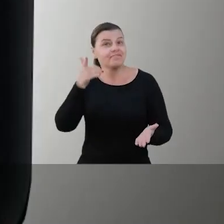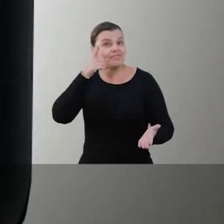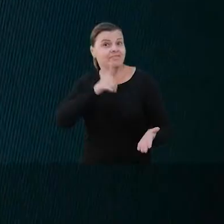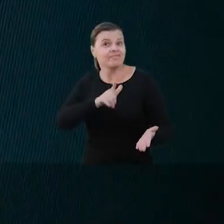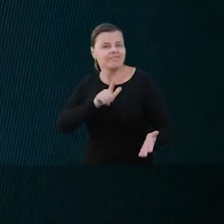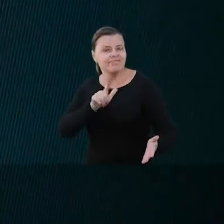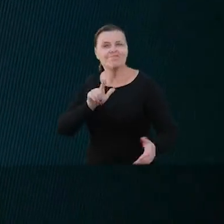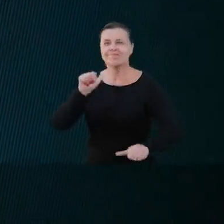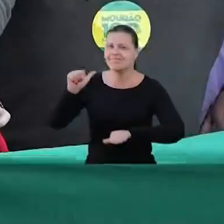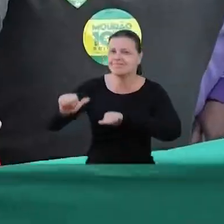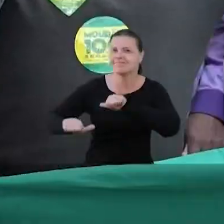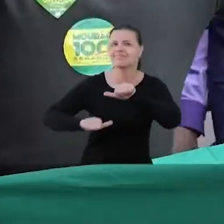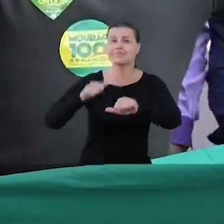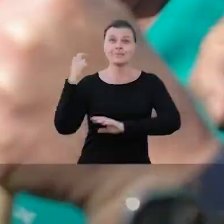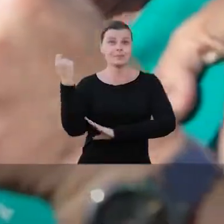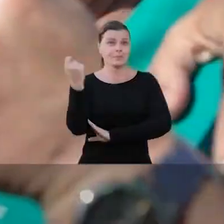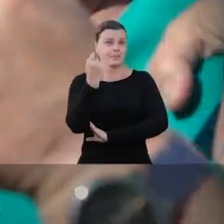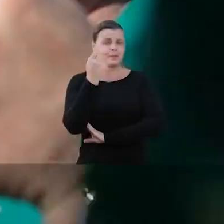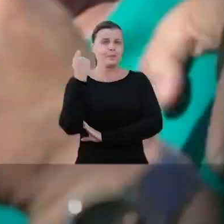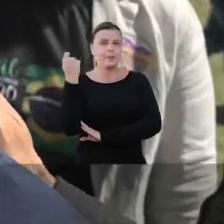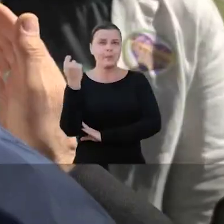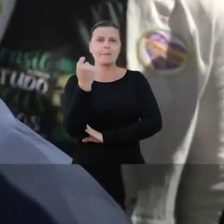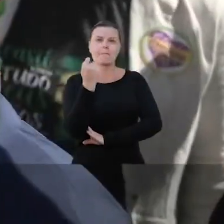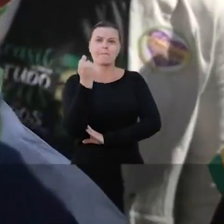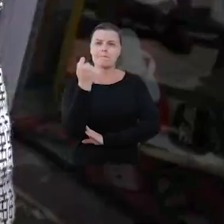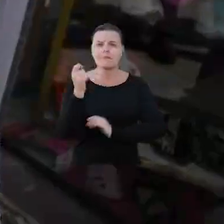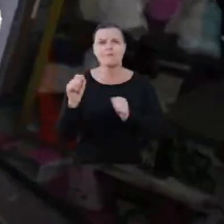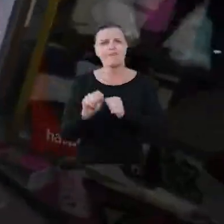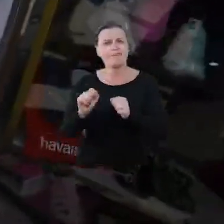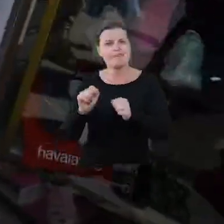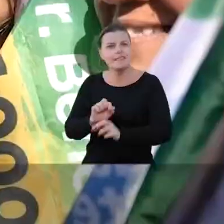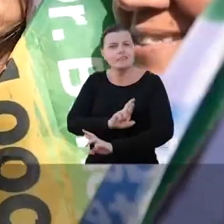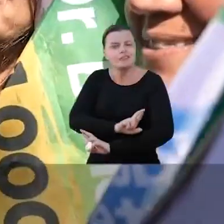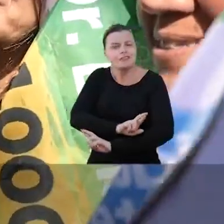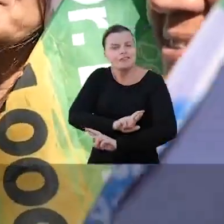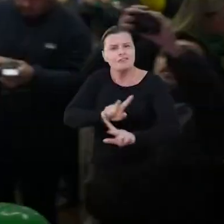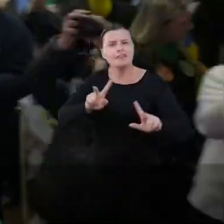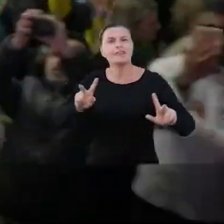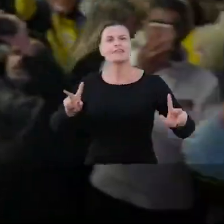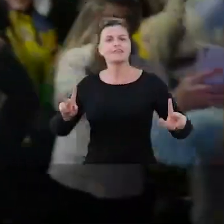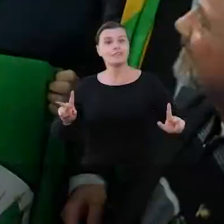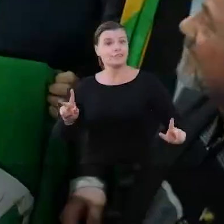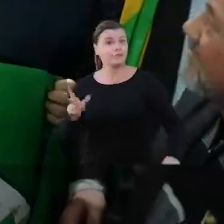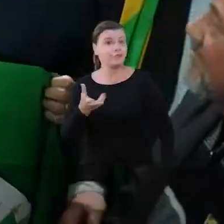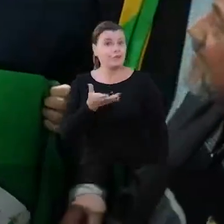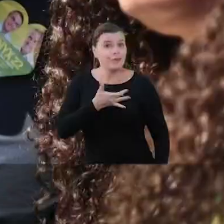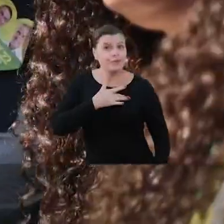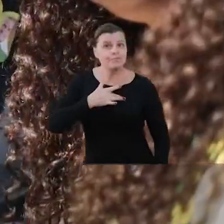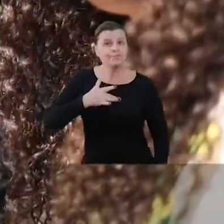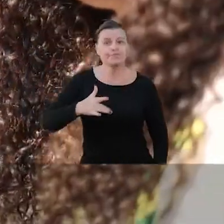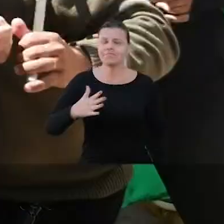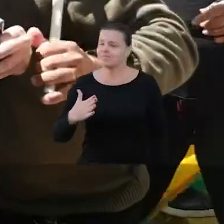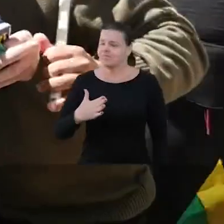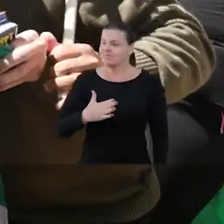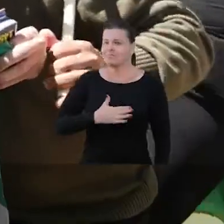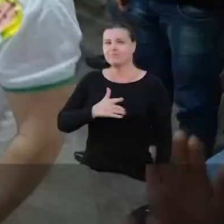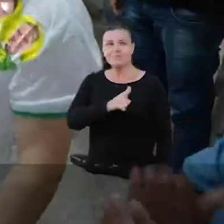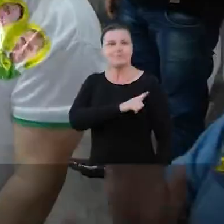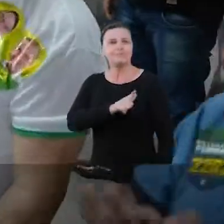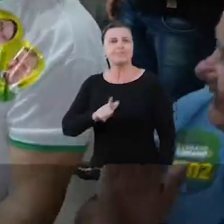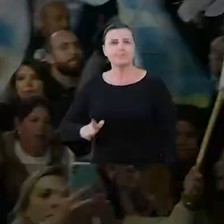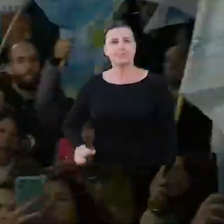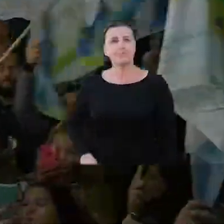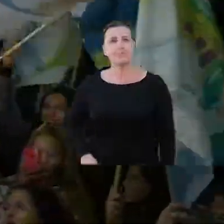Pra transformar o Rio Grande Pra fazer diferente Onyx,